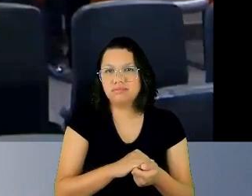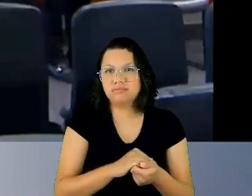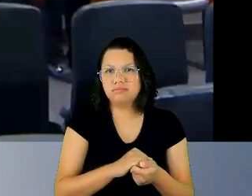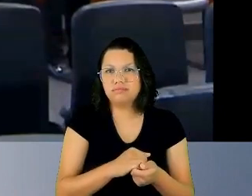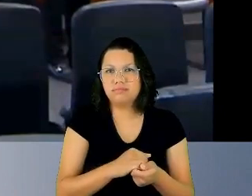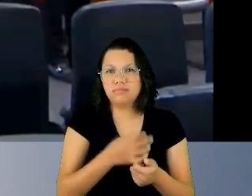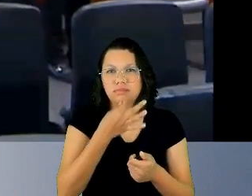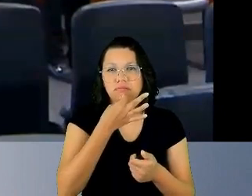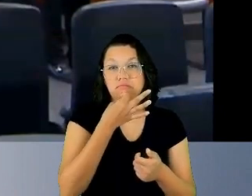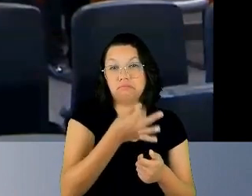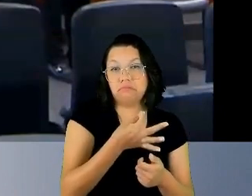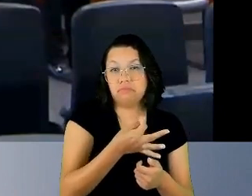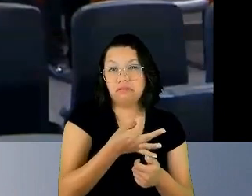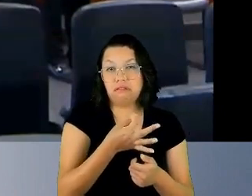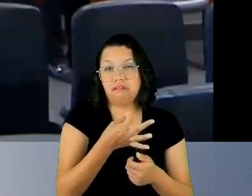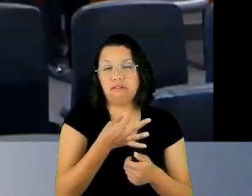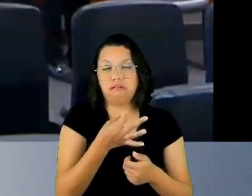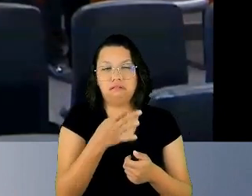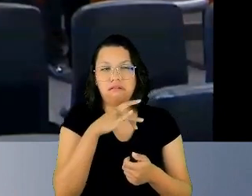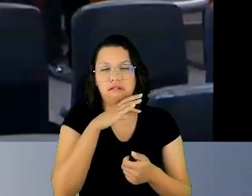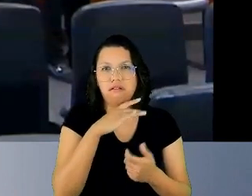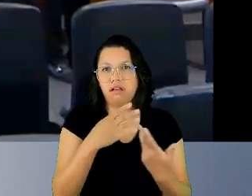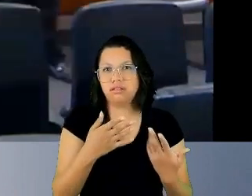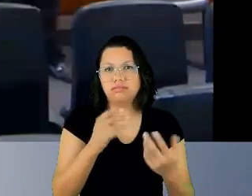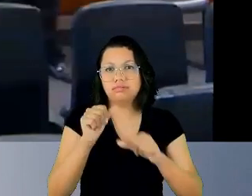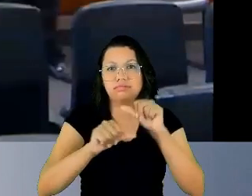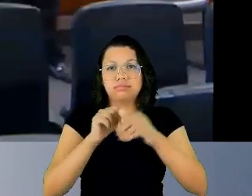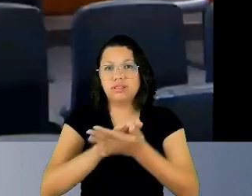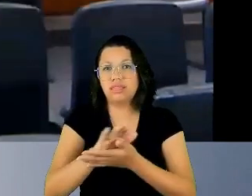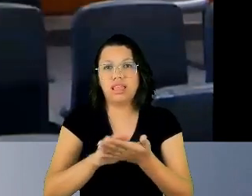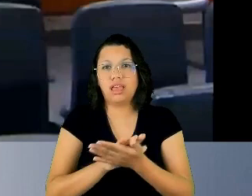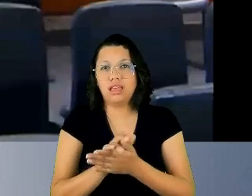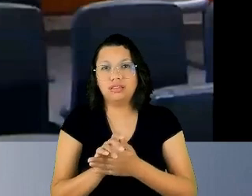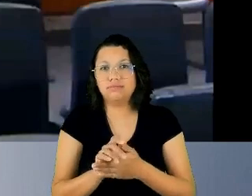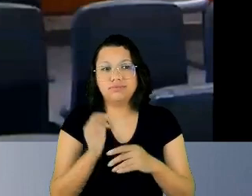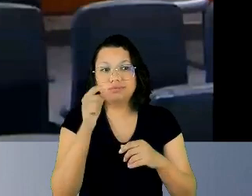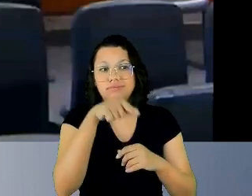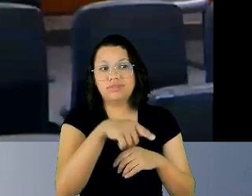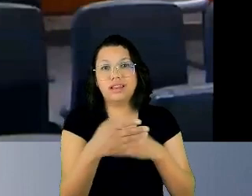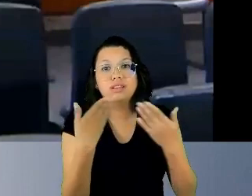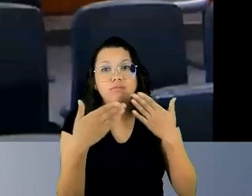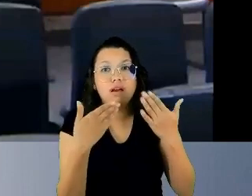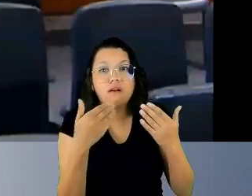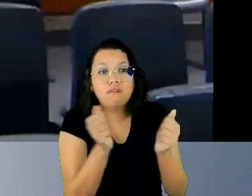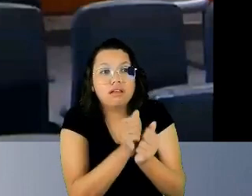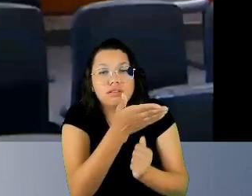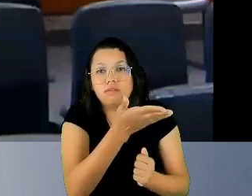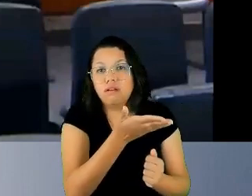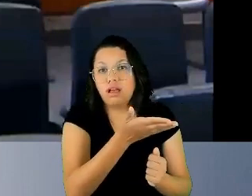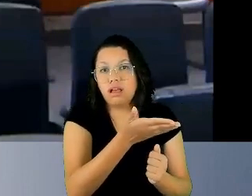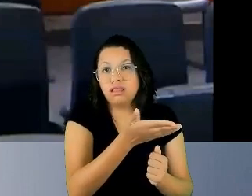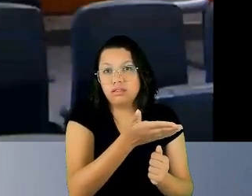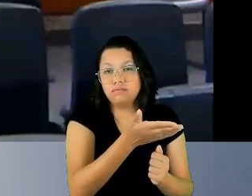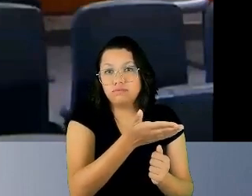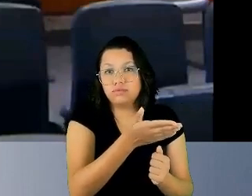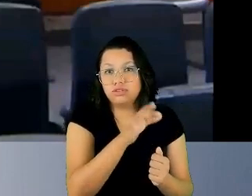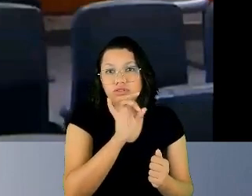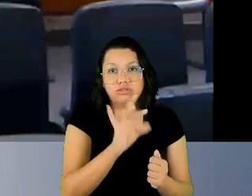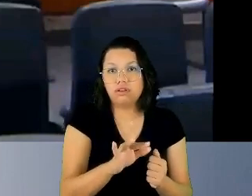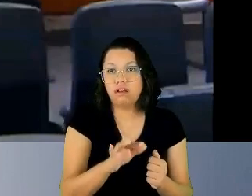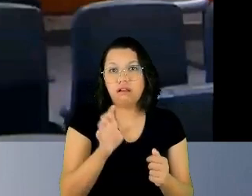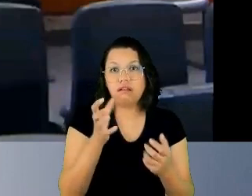deselegante, porque isso não vai mudar nada. Tipo, você não está ali, tipo, realmente numa conversa com ela. Você, tipo, quis ser, tipo,